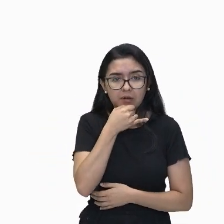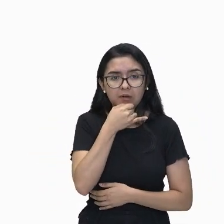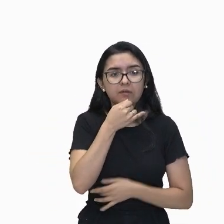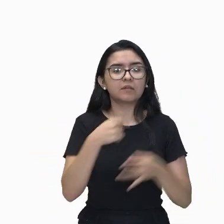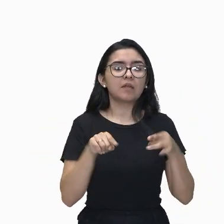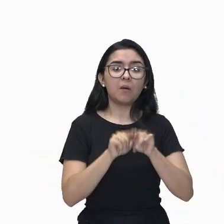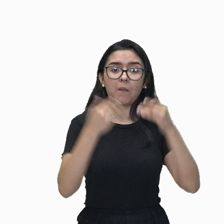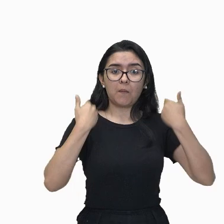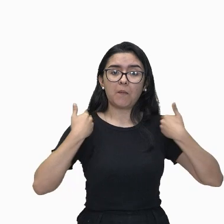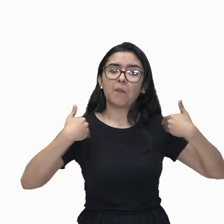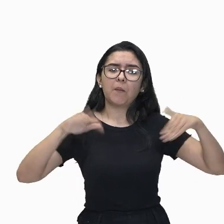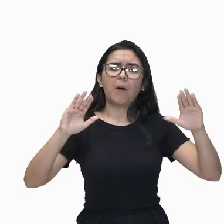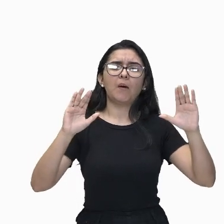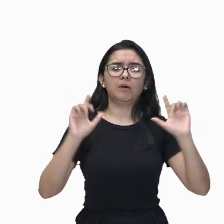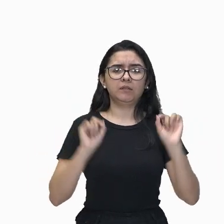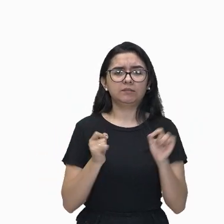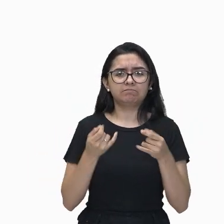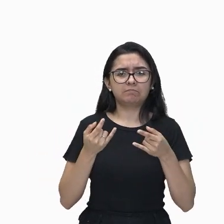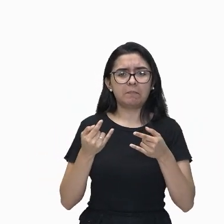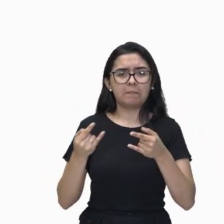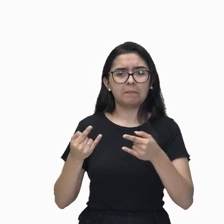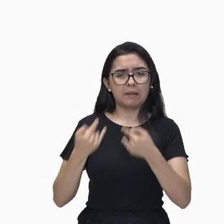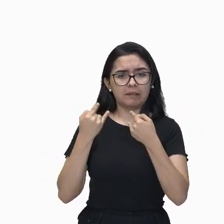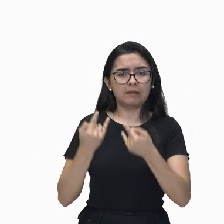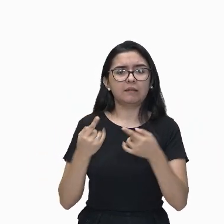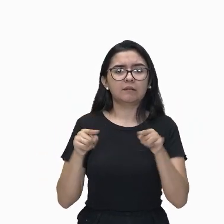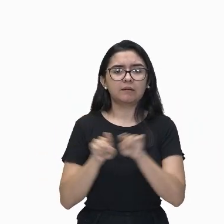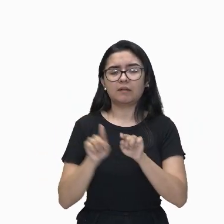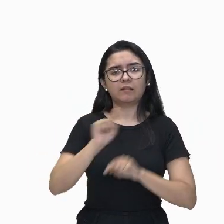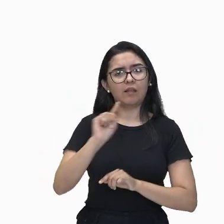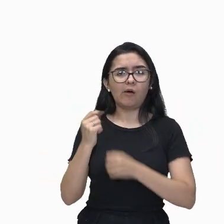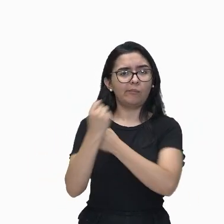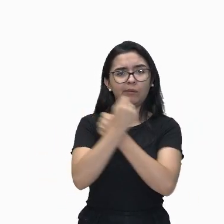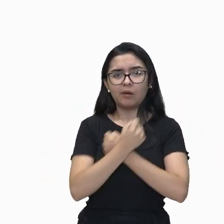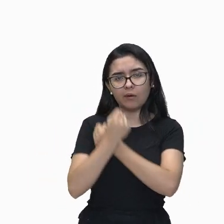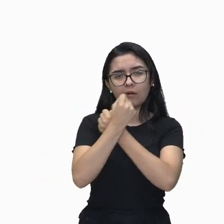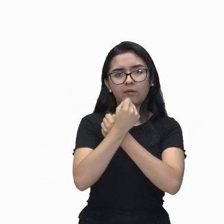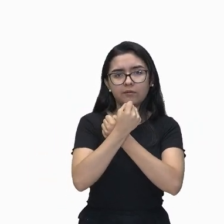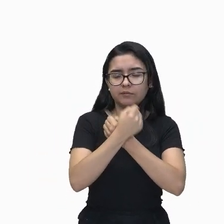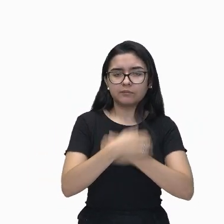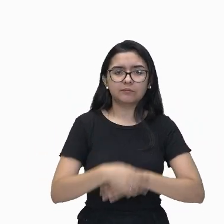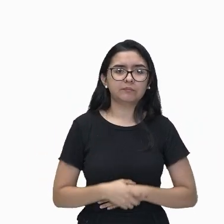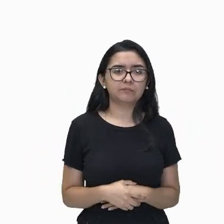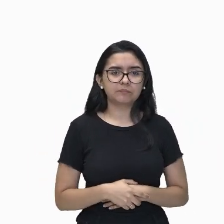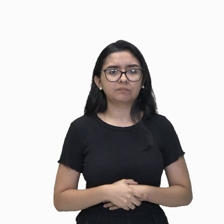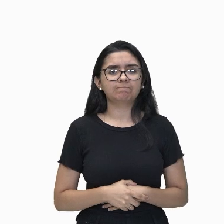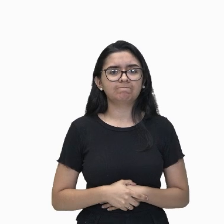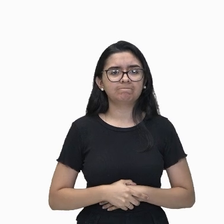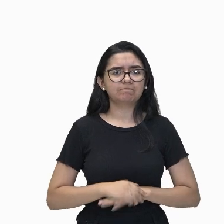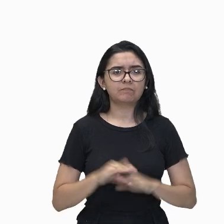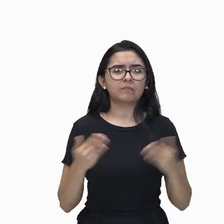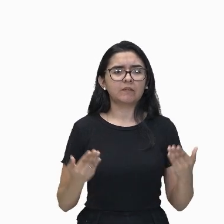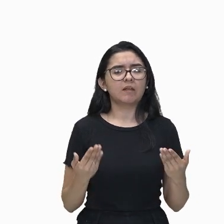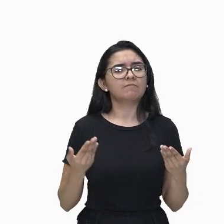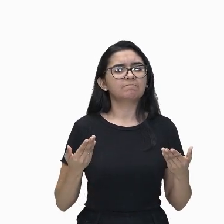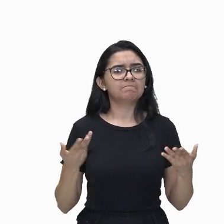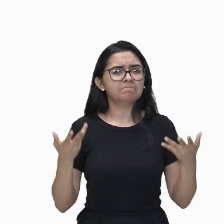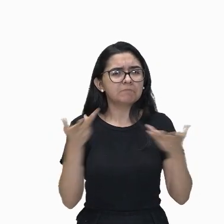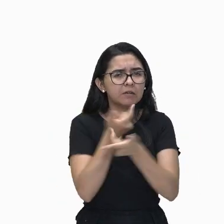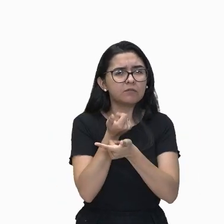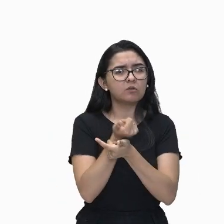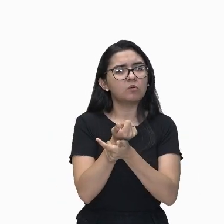que me tenta e não me guarda. Como é lindo esse poema, né?